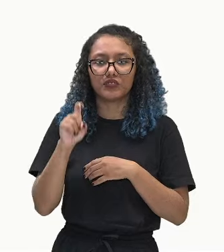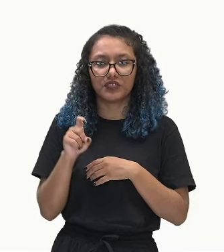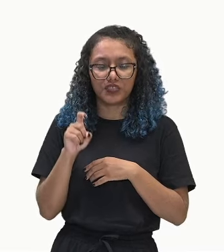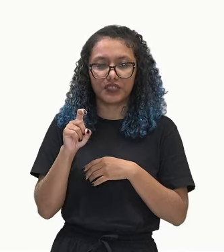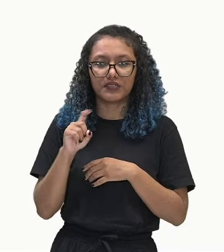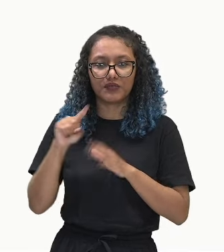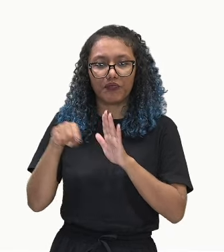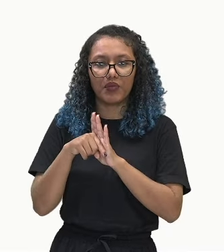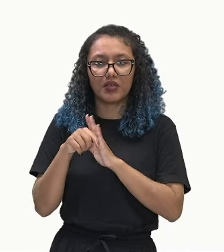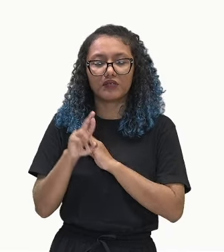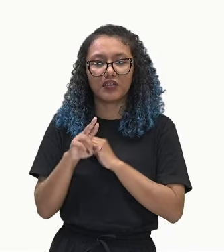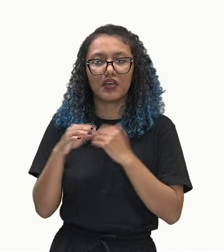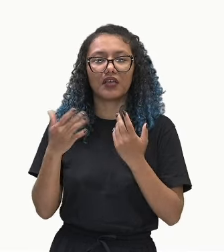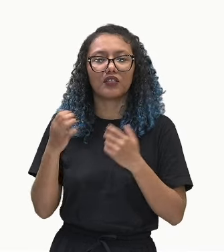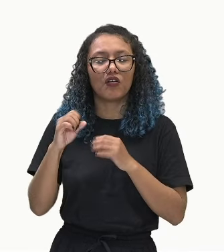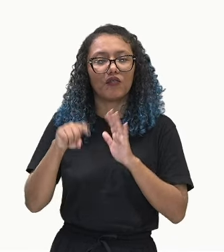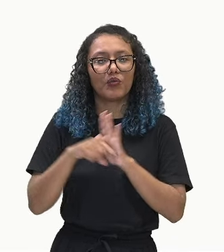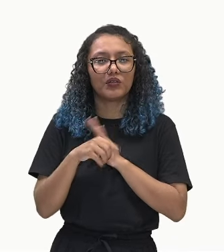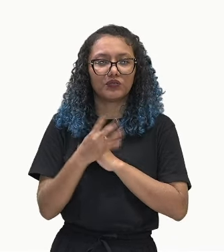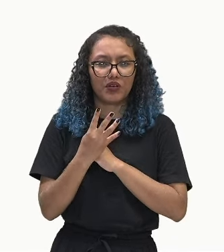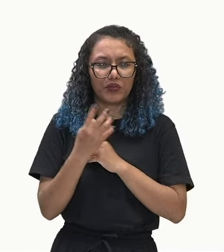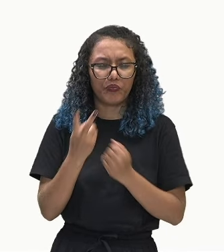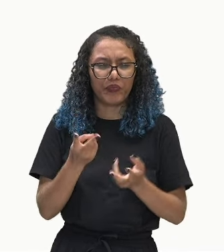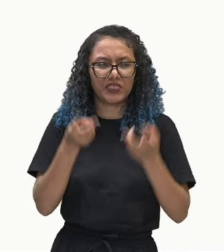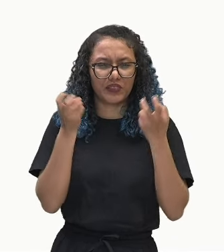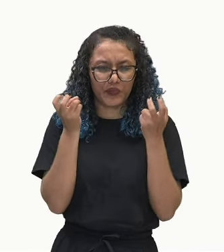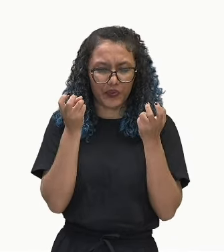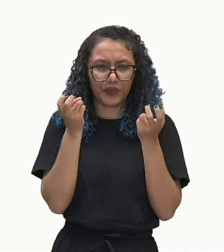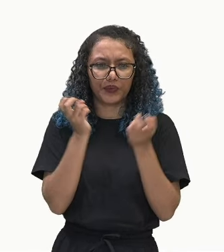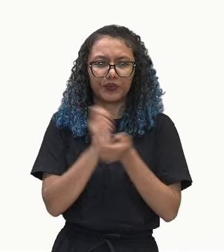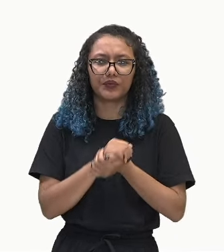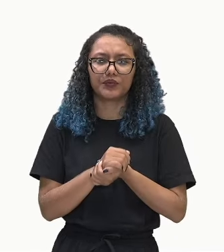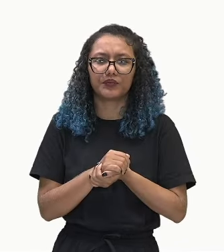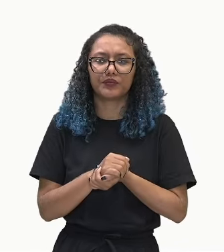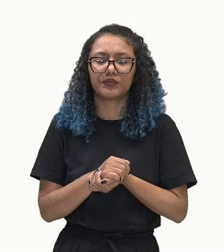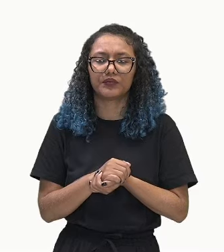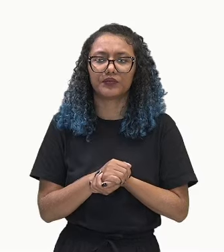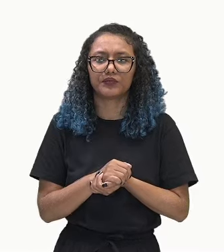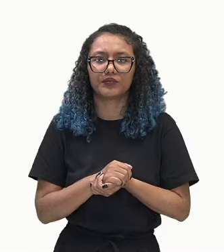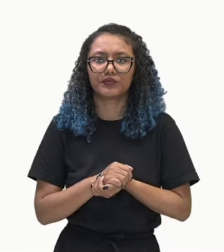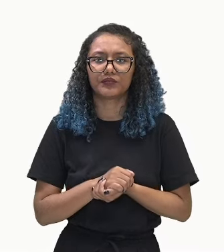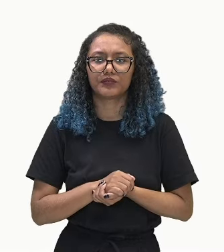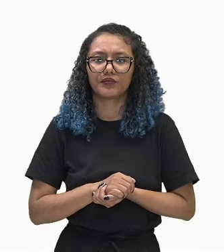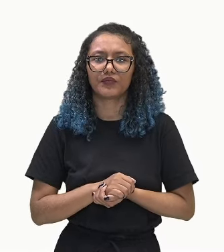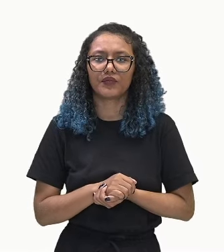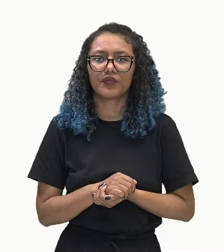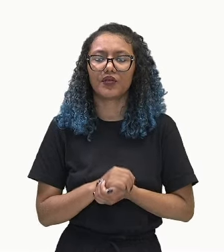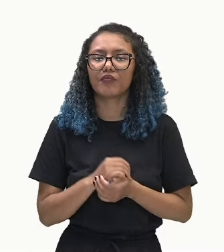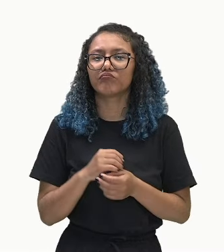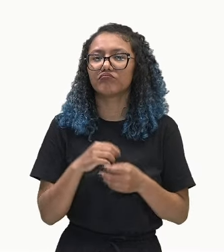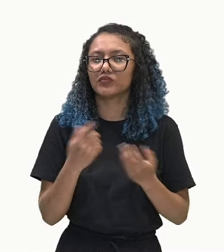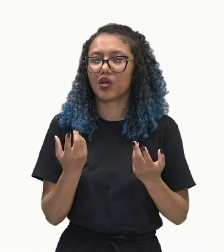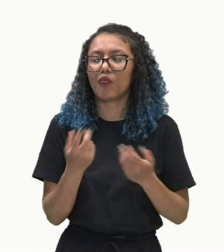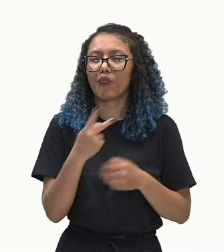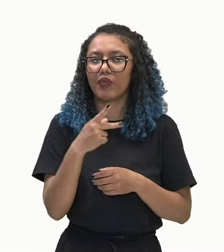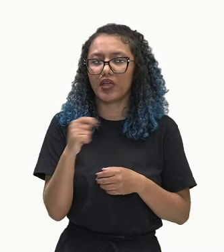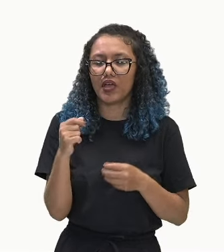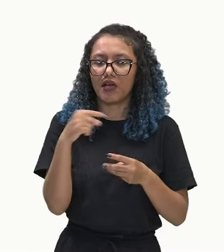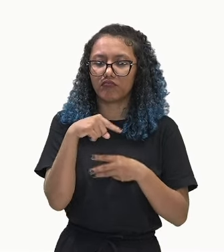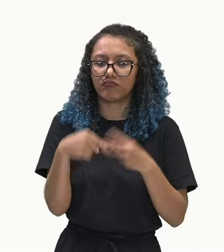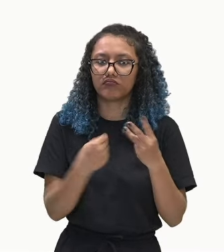5. O primeiro termo. Então, viram como funciona? Para uma PA de três termos, a gente pode